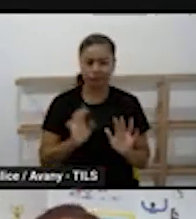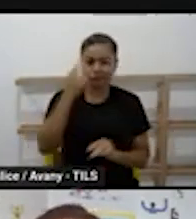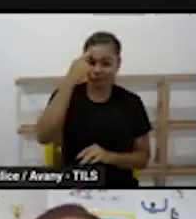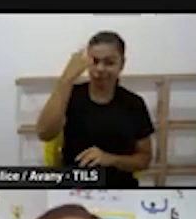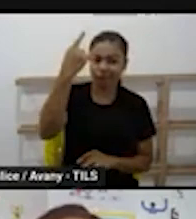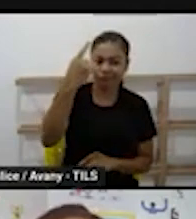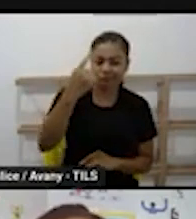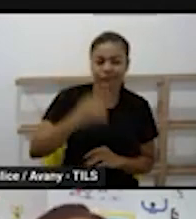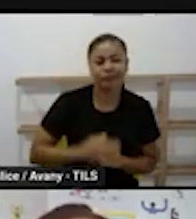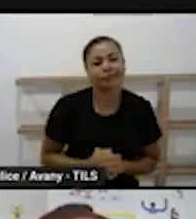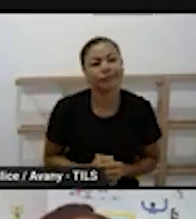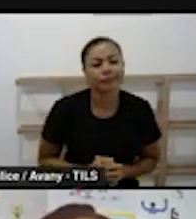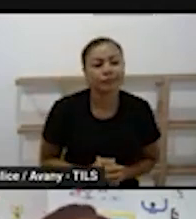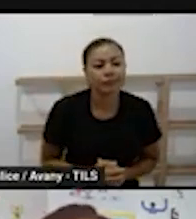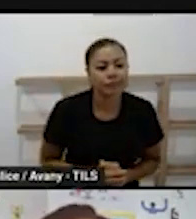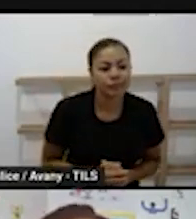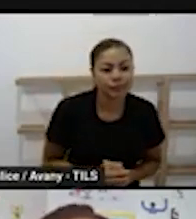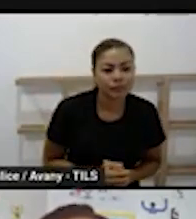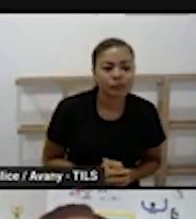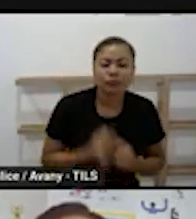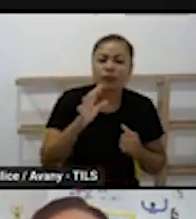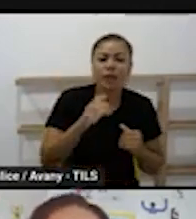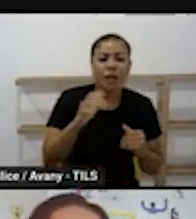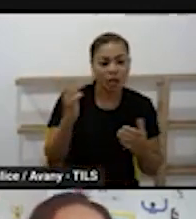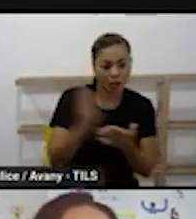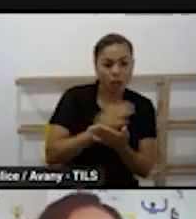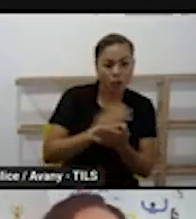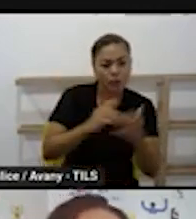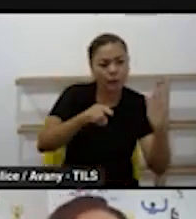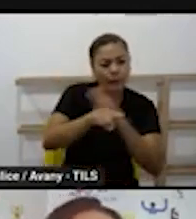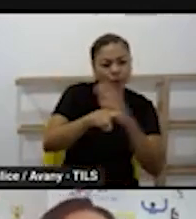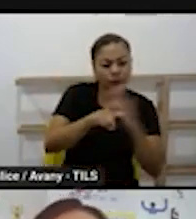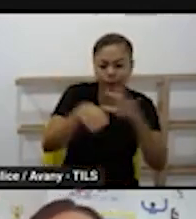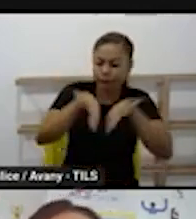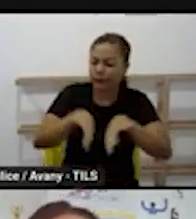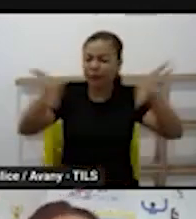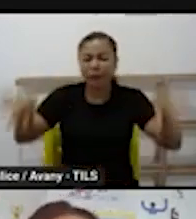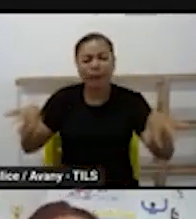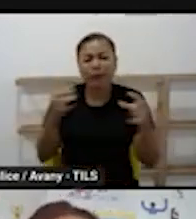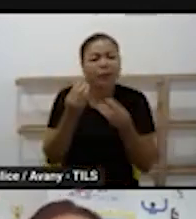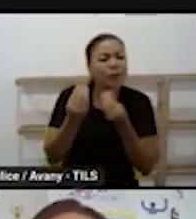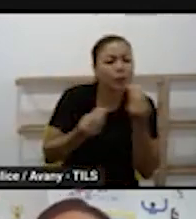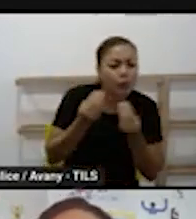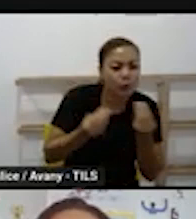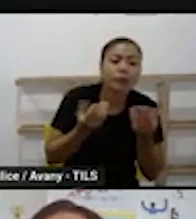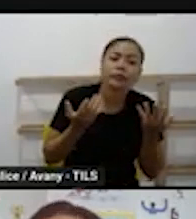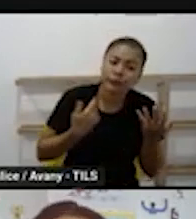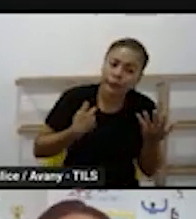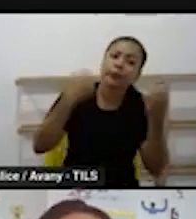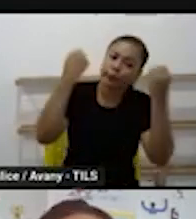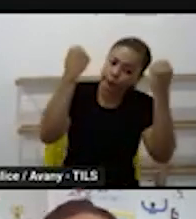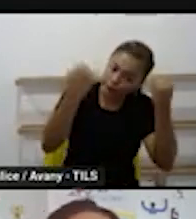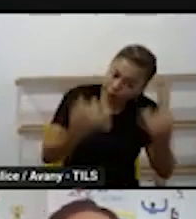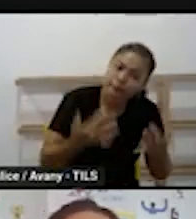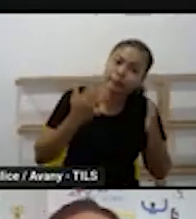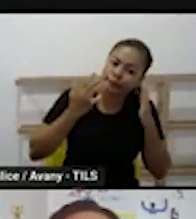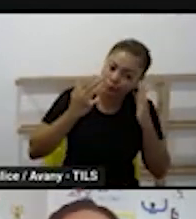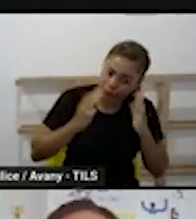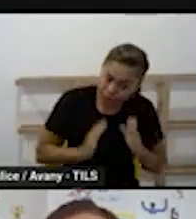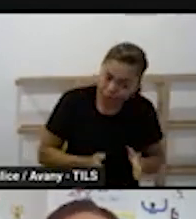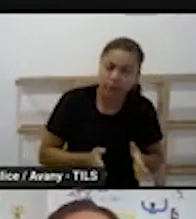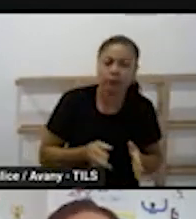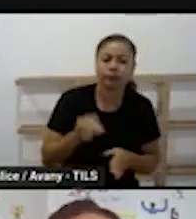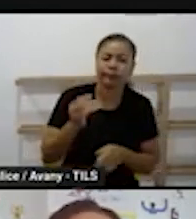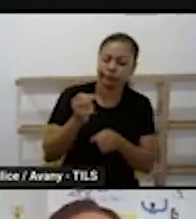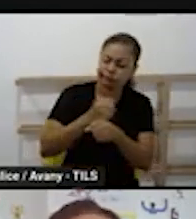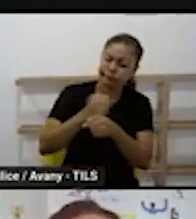perguntando como é que vai separar os campos na hora da distribuição da carga horária do professor. E eu estou explicando que muito antes, há muitos